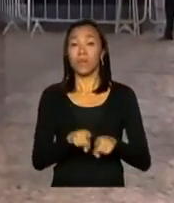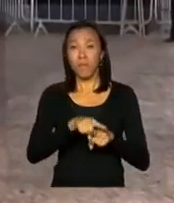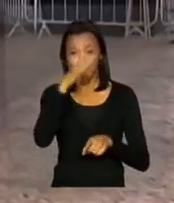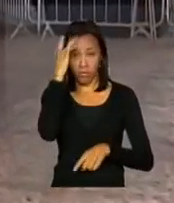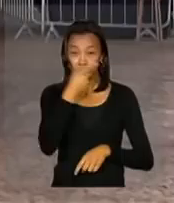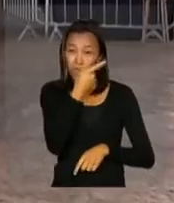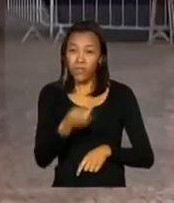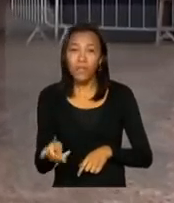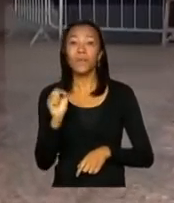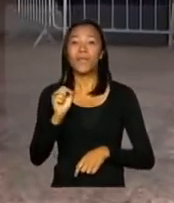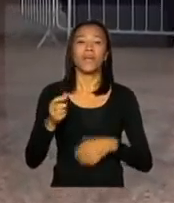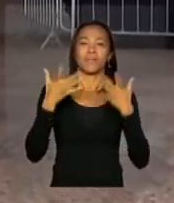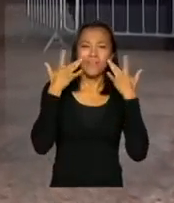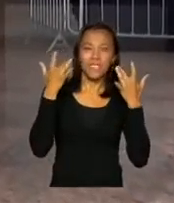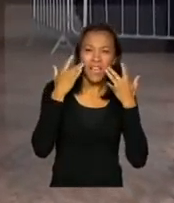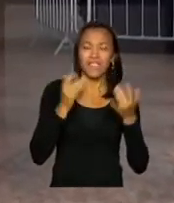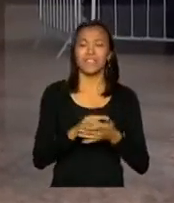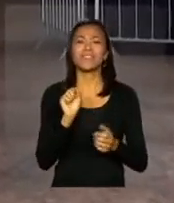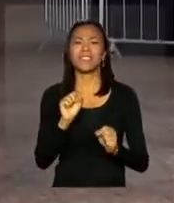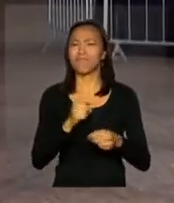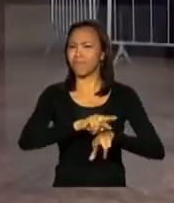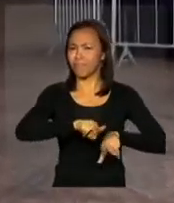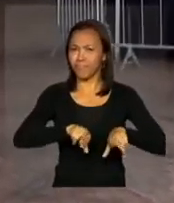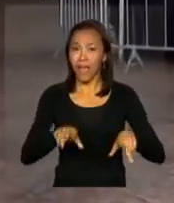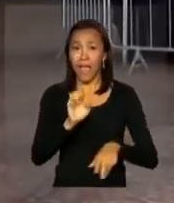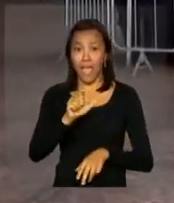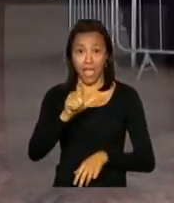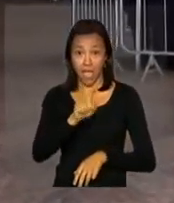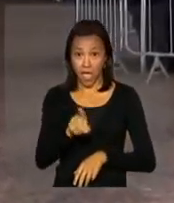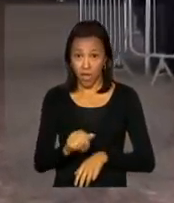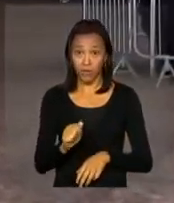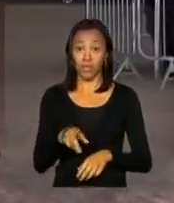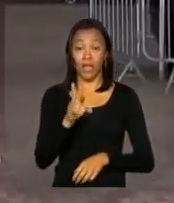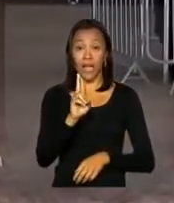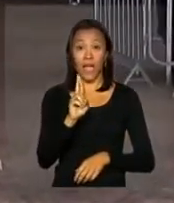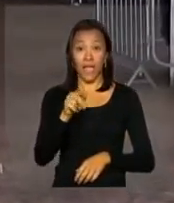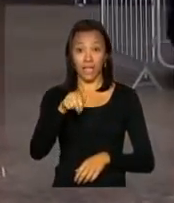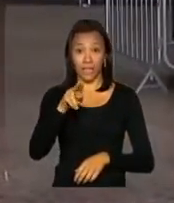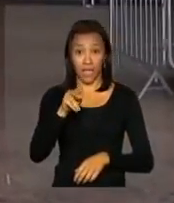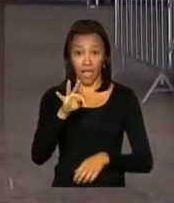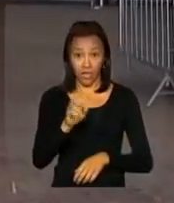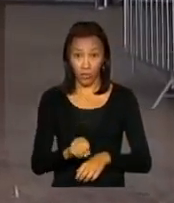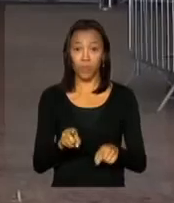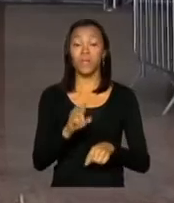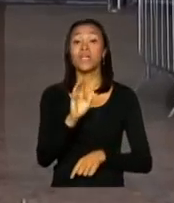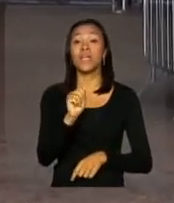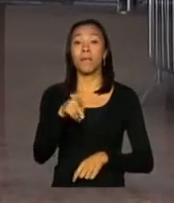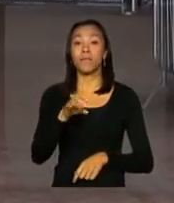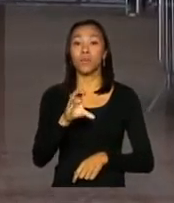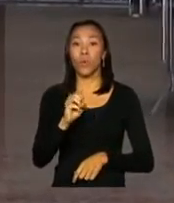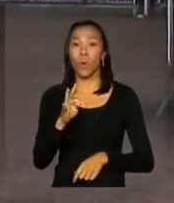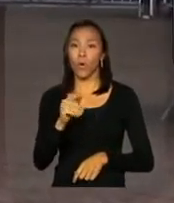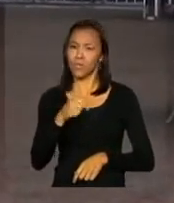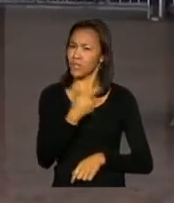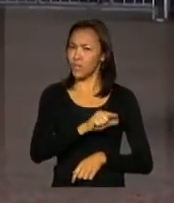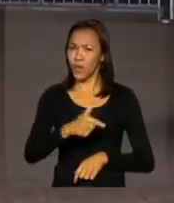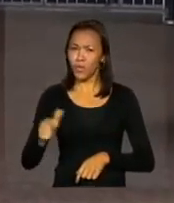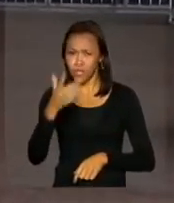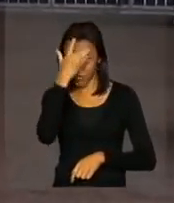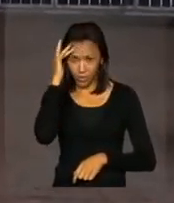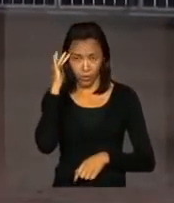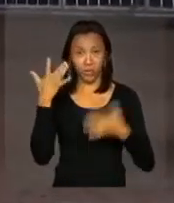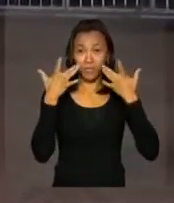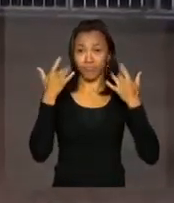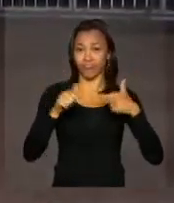as apresentações de Cabi Amarantos, Elza Soares, Renato Borghetti e Amandu Costa, entre outros. Eles mostram a